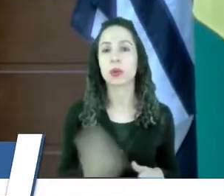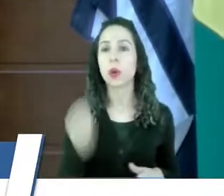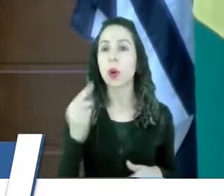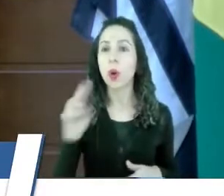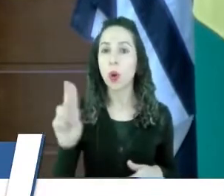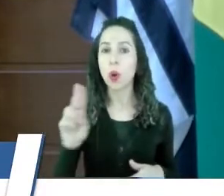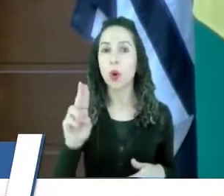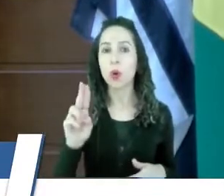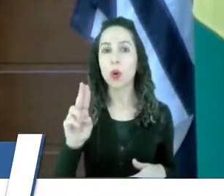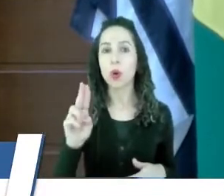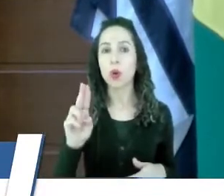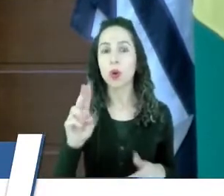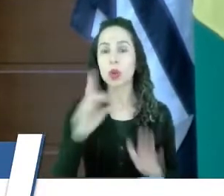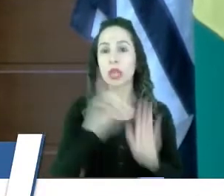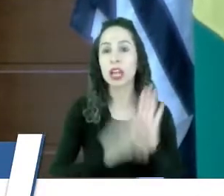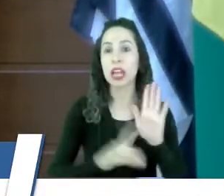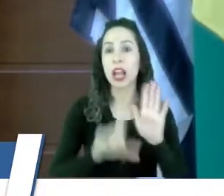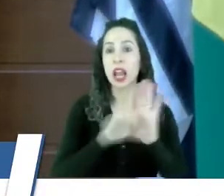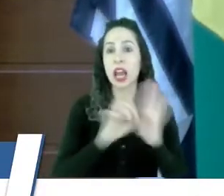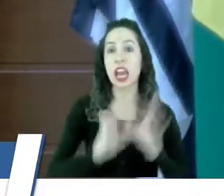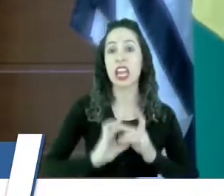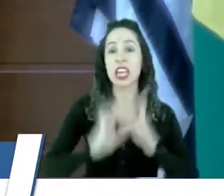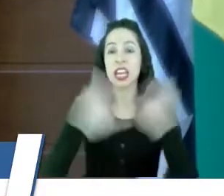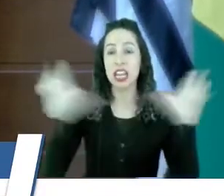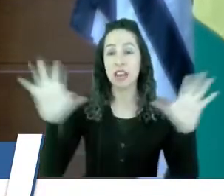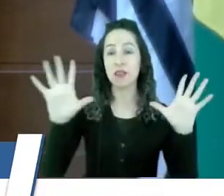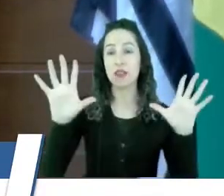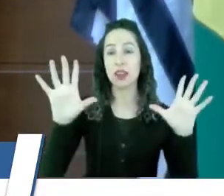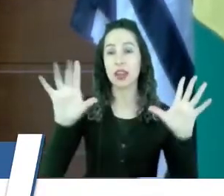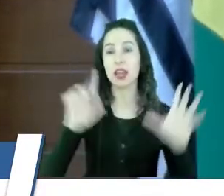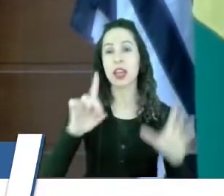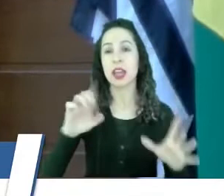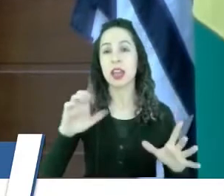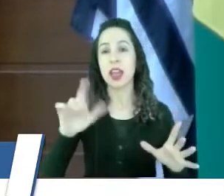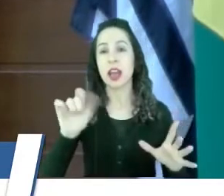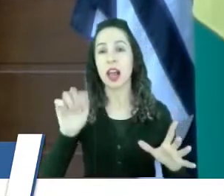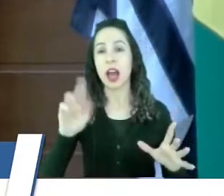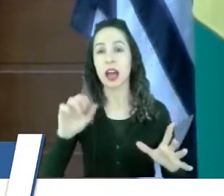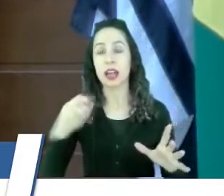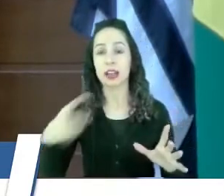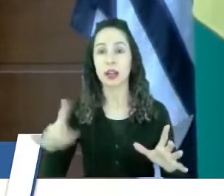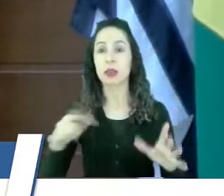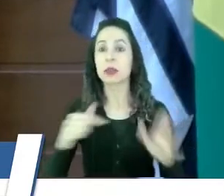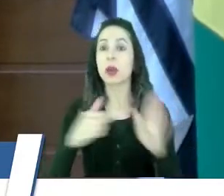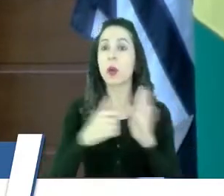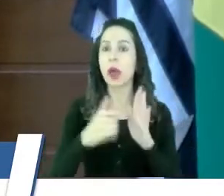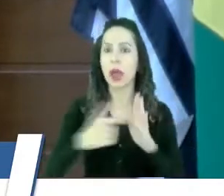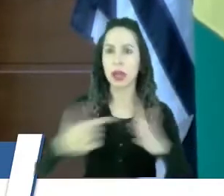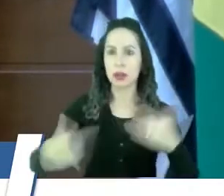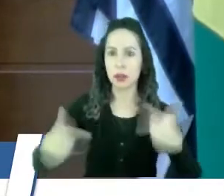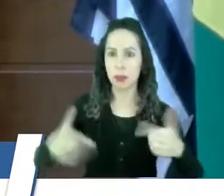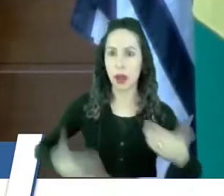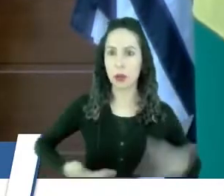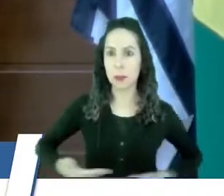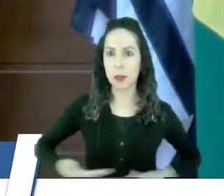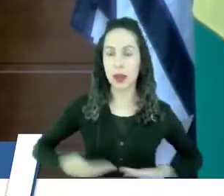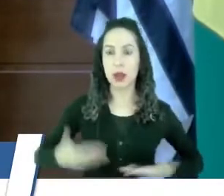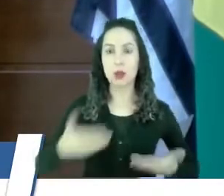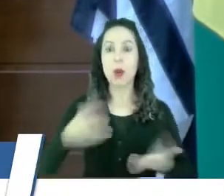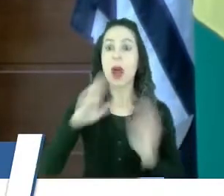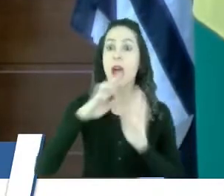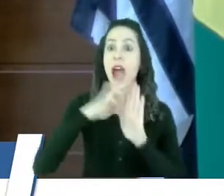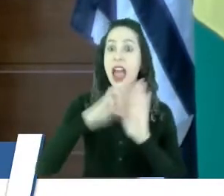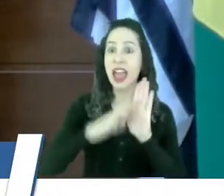nomeação e exoneração. Então, o emprego é a regra, a nomeação é exceção.